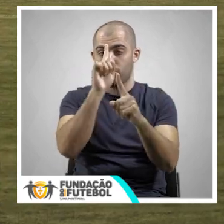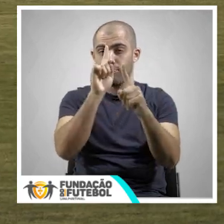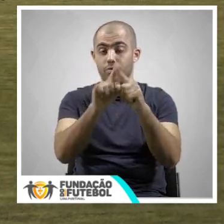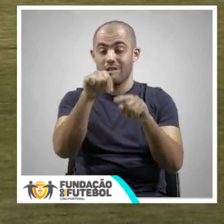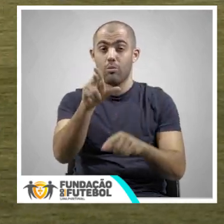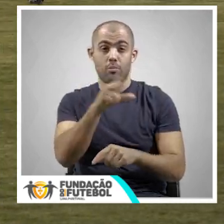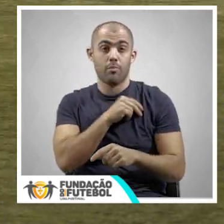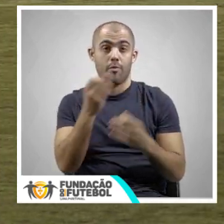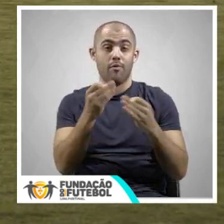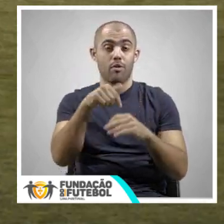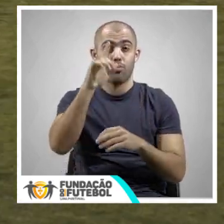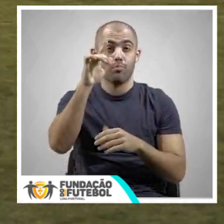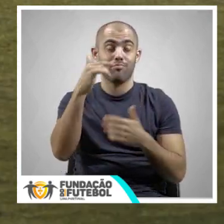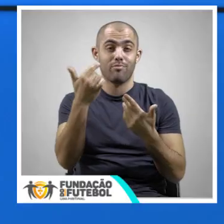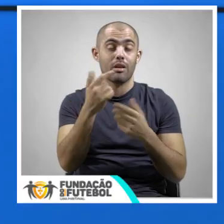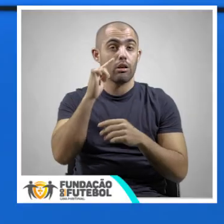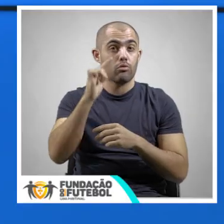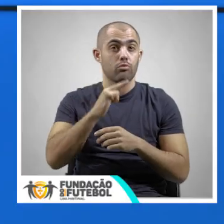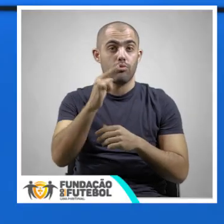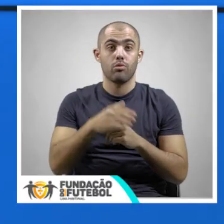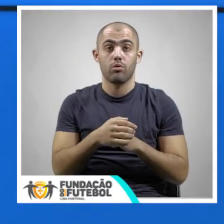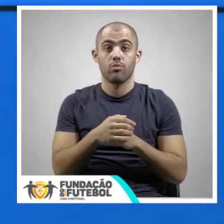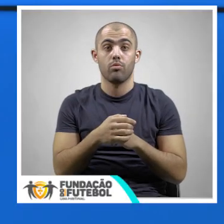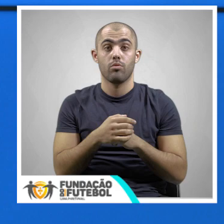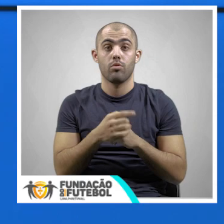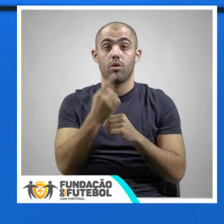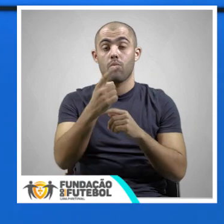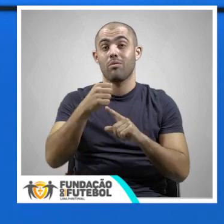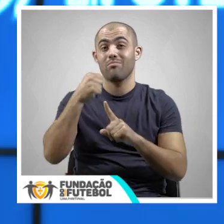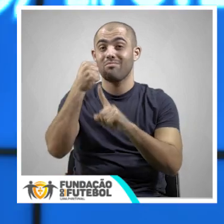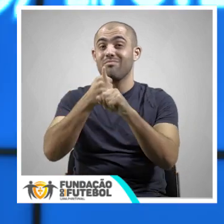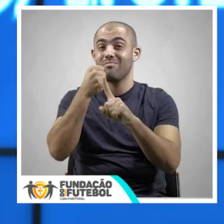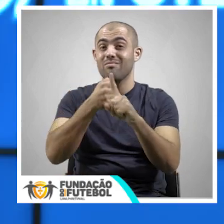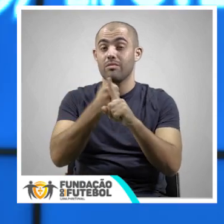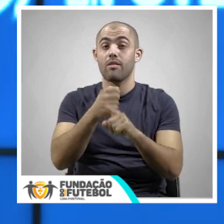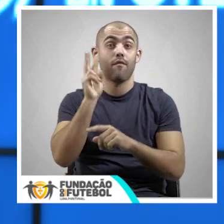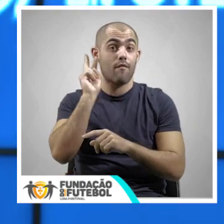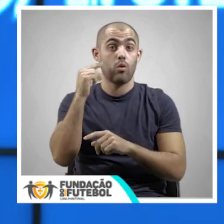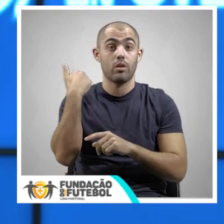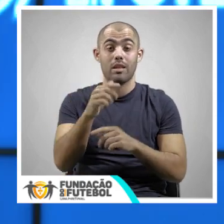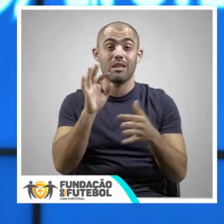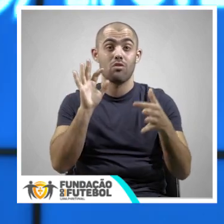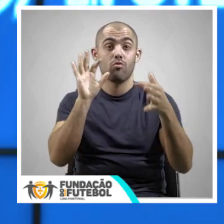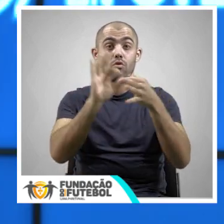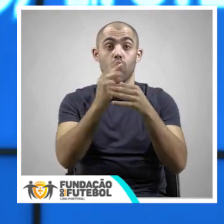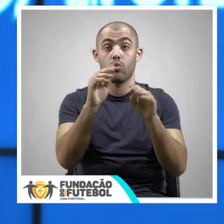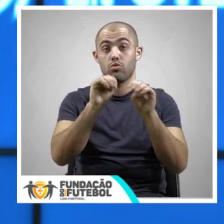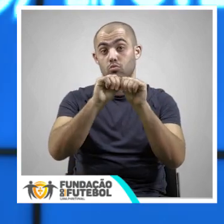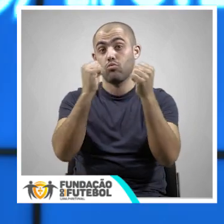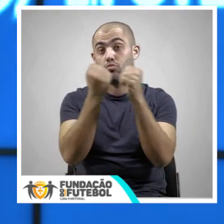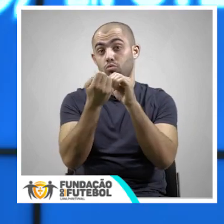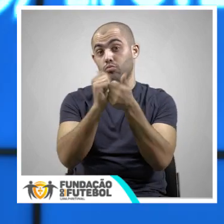na mesma causa. Este prémio hoje aqui entregue foi ainda mais especial, porque é uma campanha muitíssimo meritória que uniu